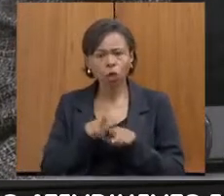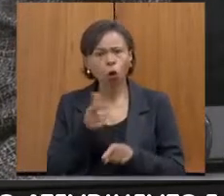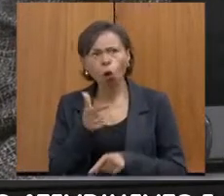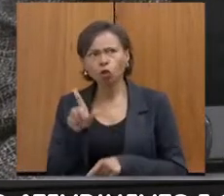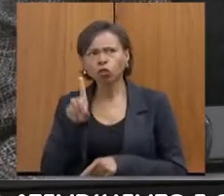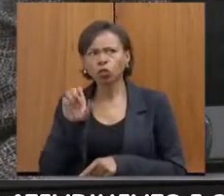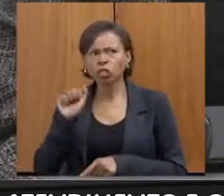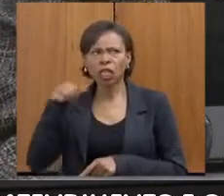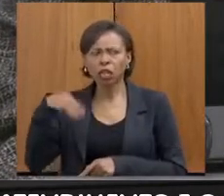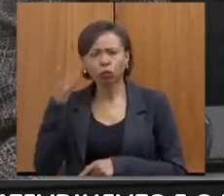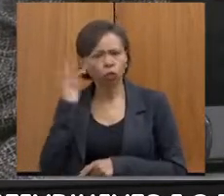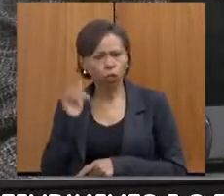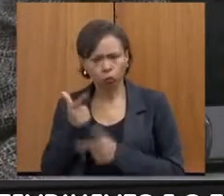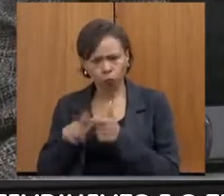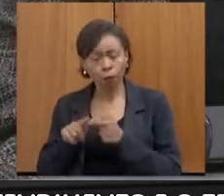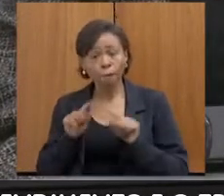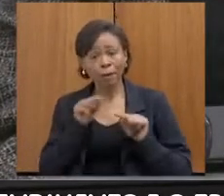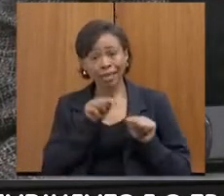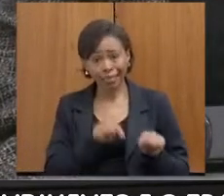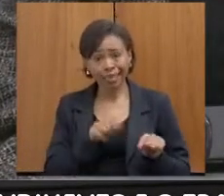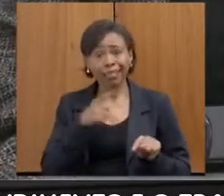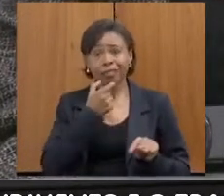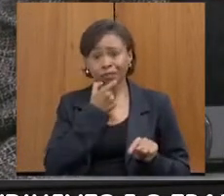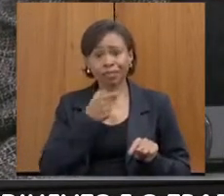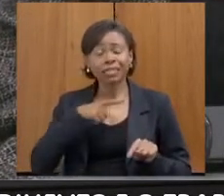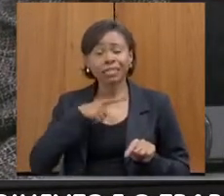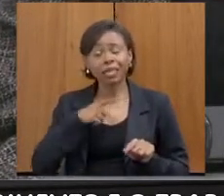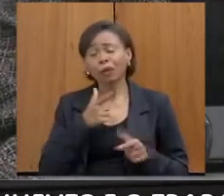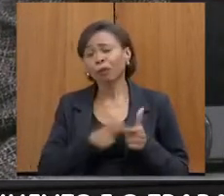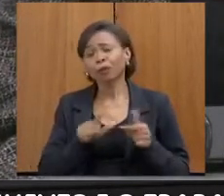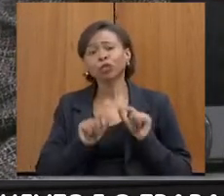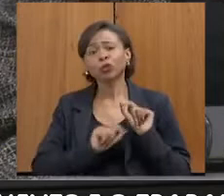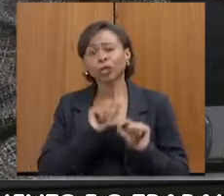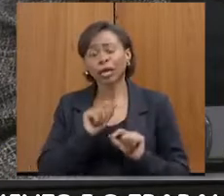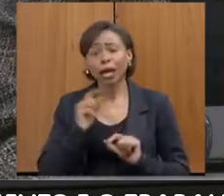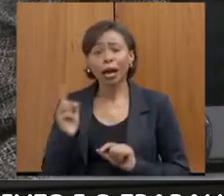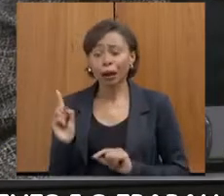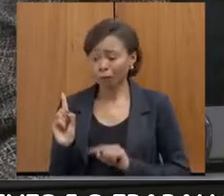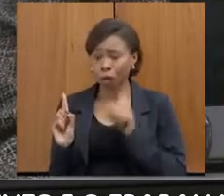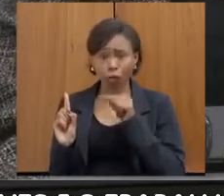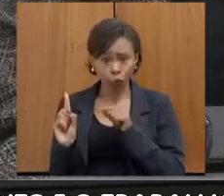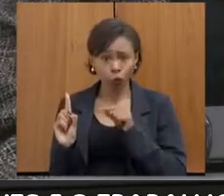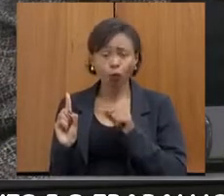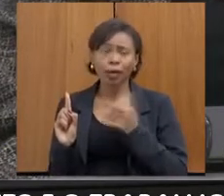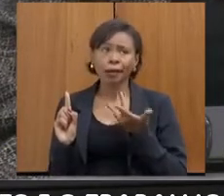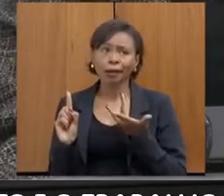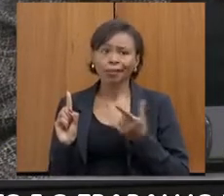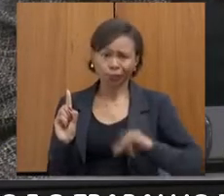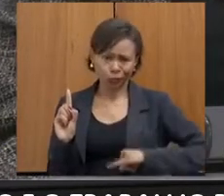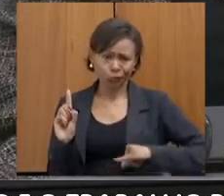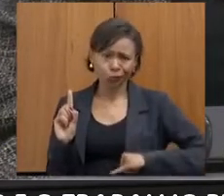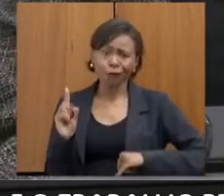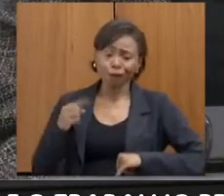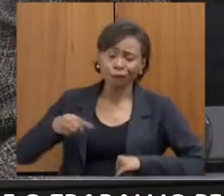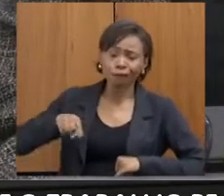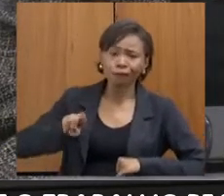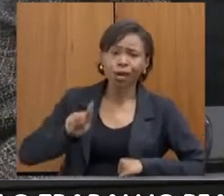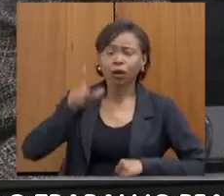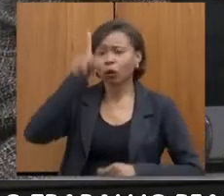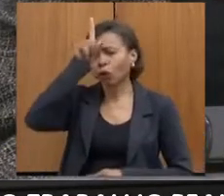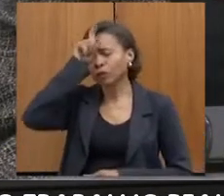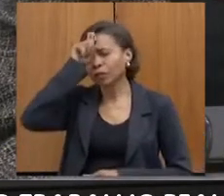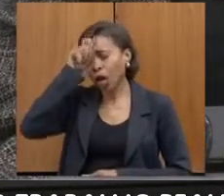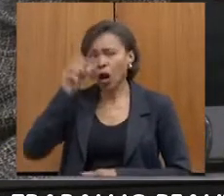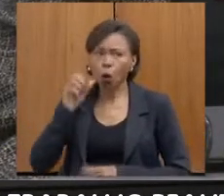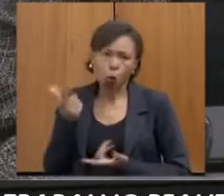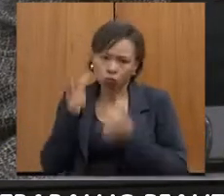questão, porque muitas vezes as vítimas, elas vão inicialmente ao hospital, em algum centro de saúde que seja, para fazer o